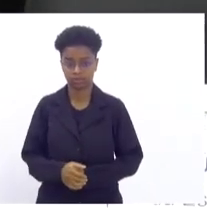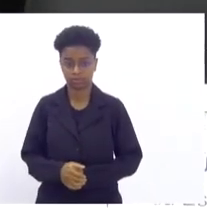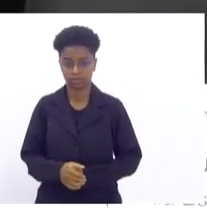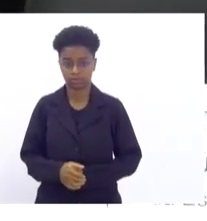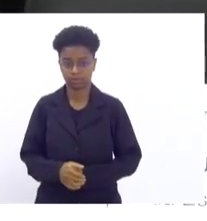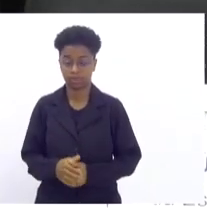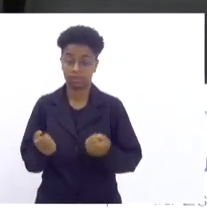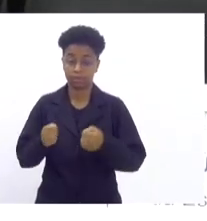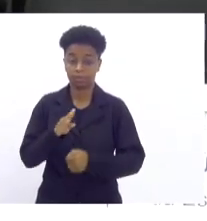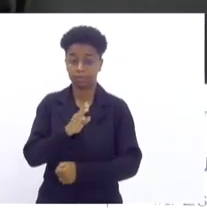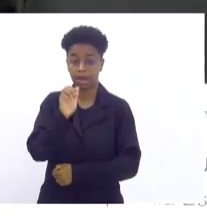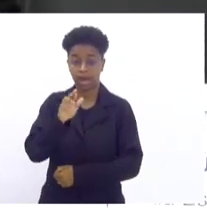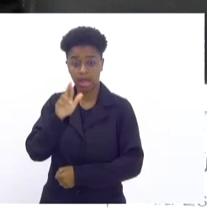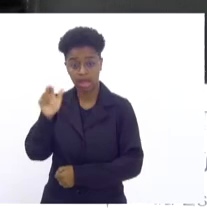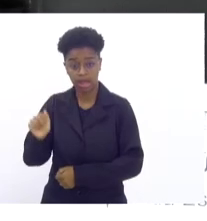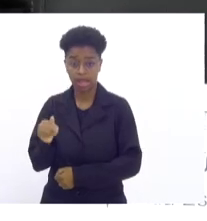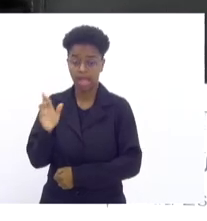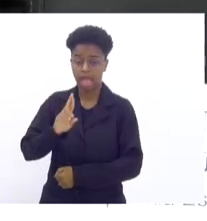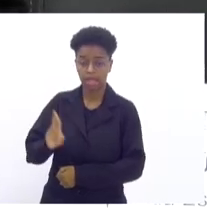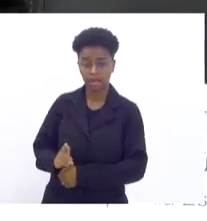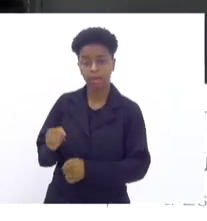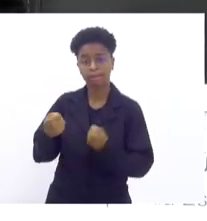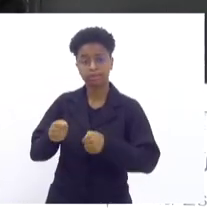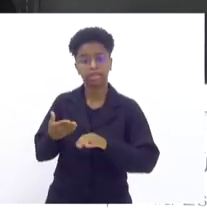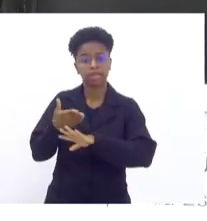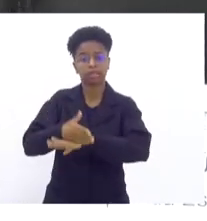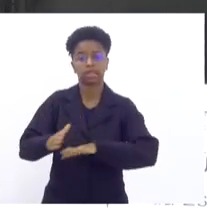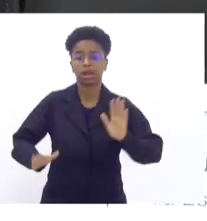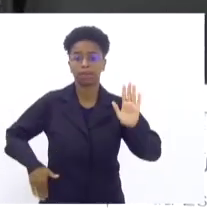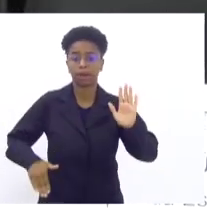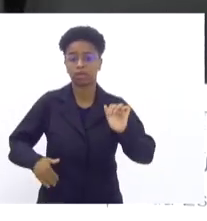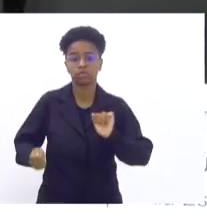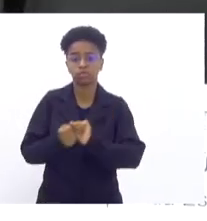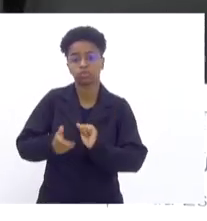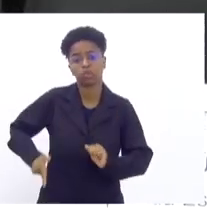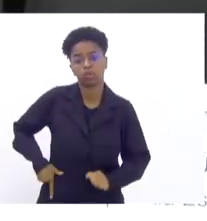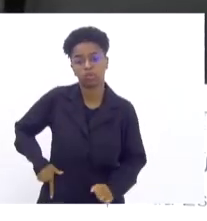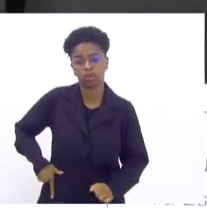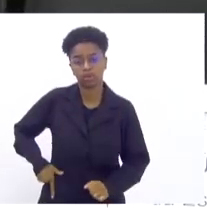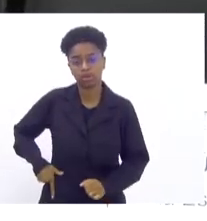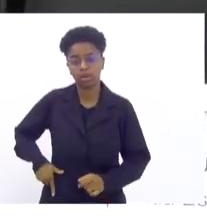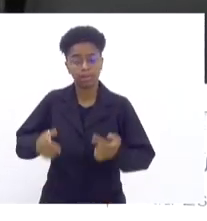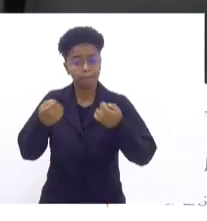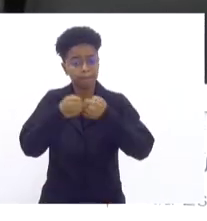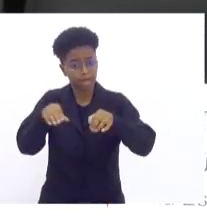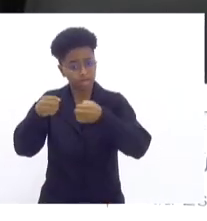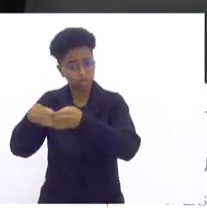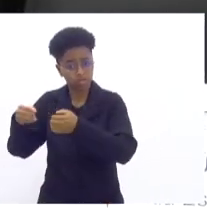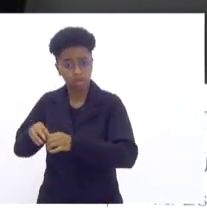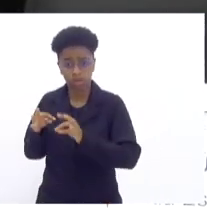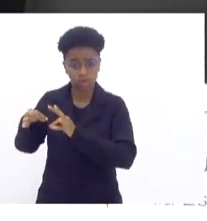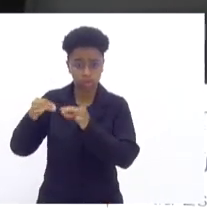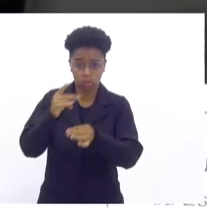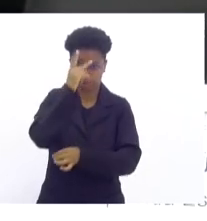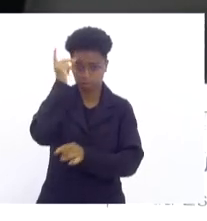Tem que ir na barra, no recreio, tomar banho de mar com a arma na cintura. Está afetando todo mundo, gente.